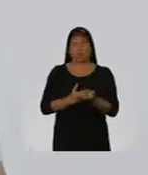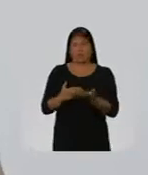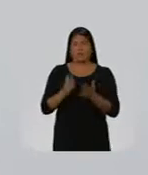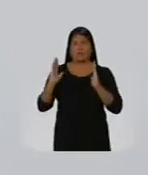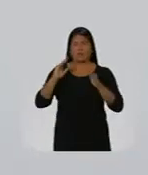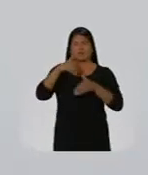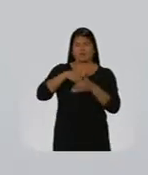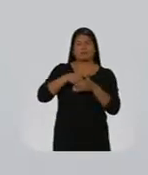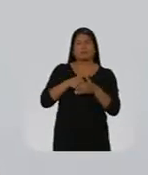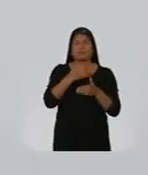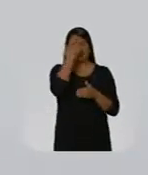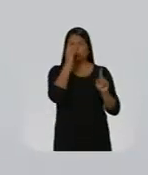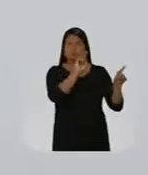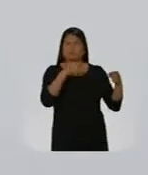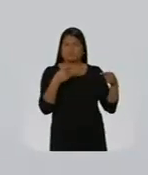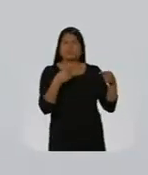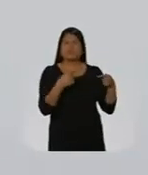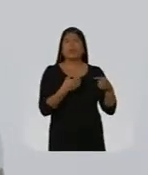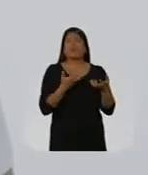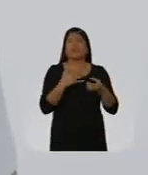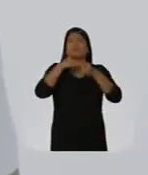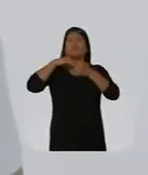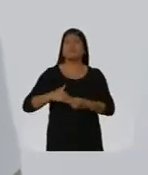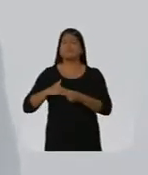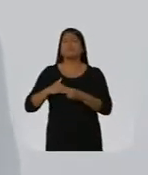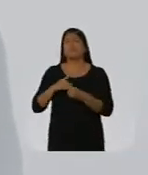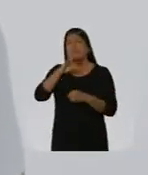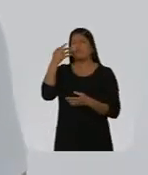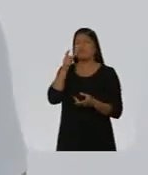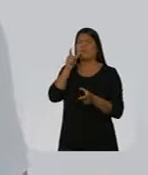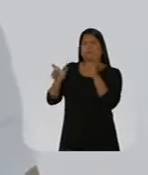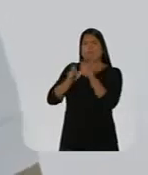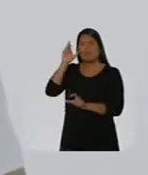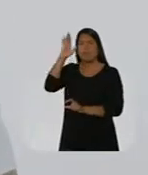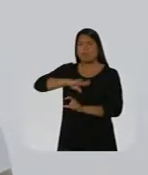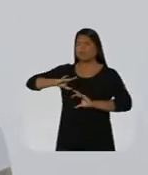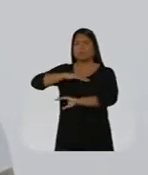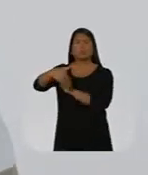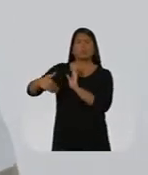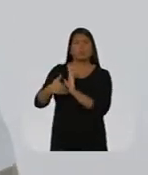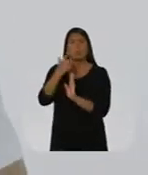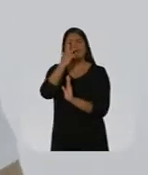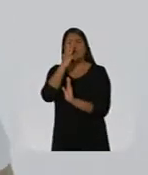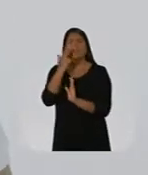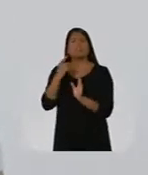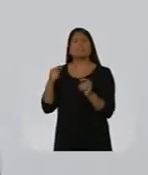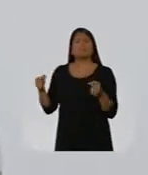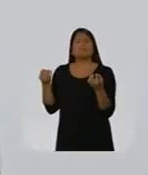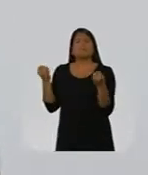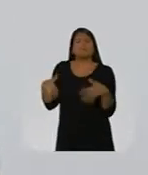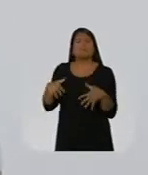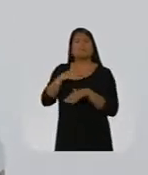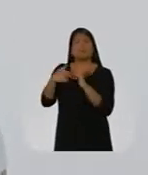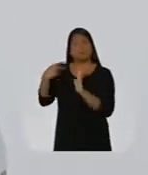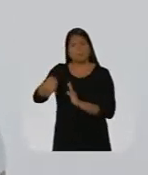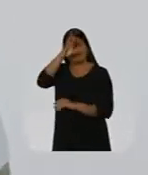No começo dessa campanha, os meus adversários tentaram colocar o nosso estado para baixo. Falaram mal de tudo, como se nada prestasse no